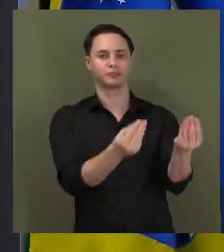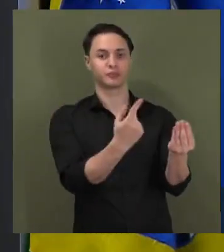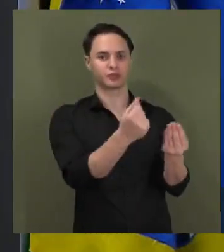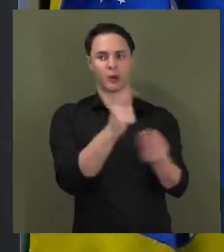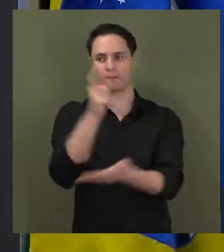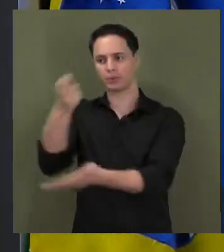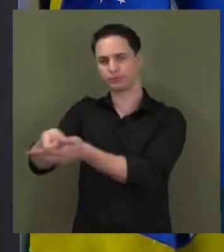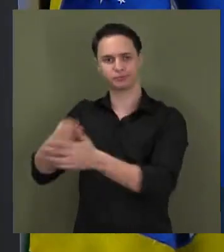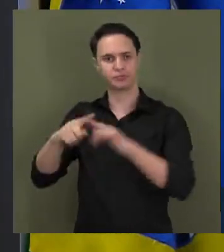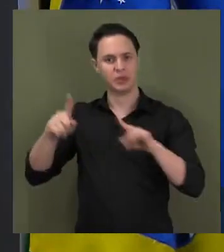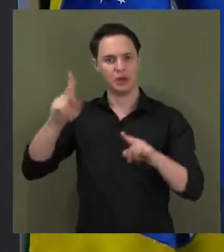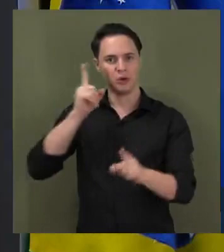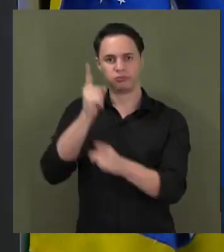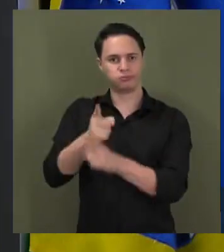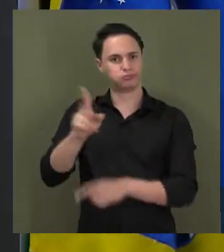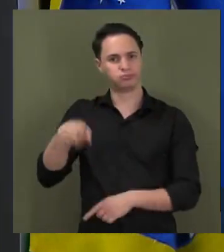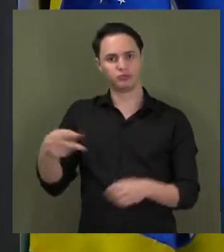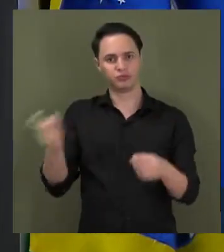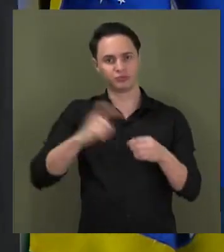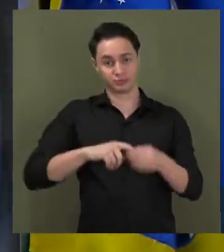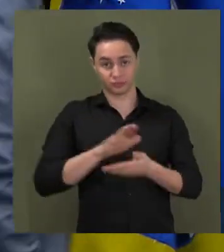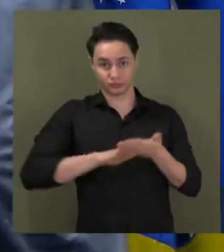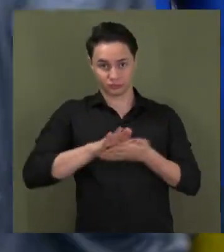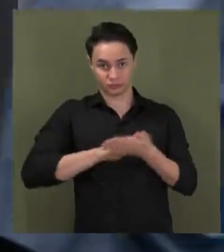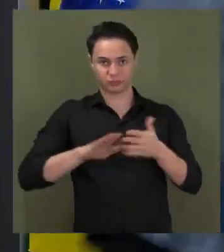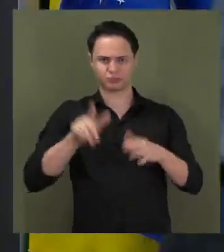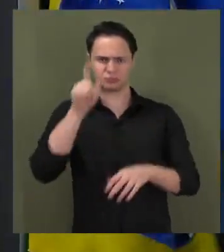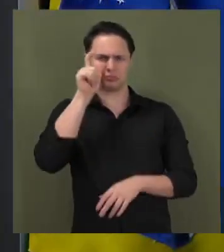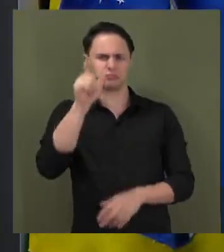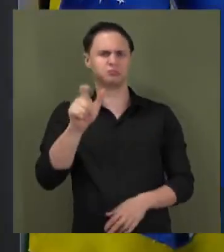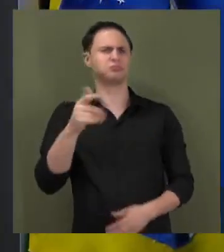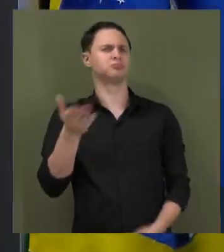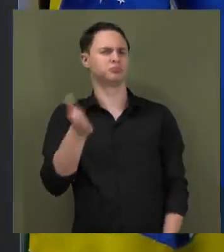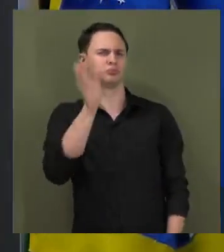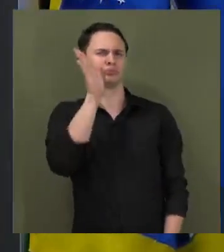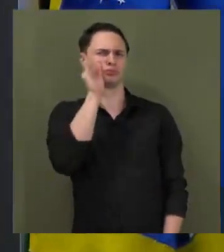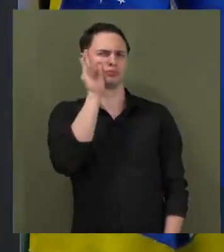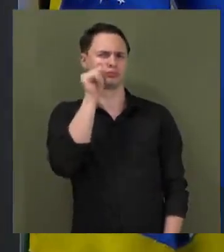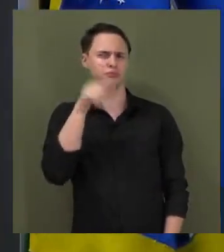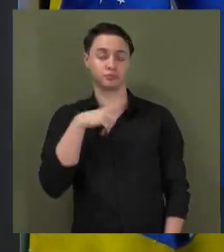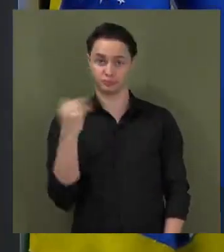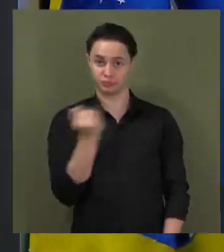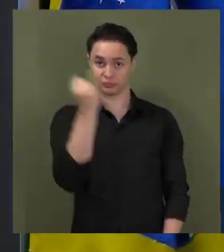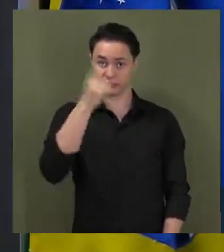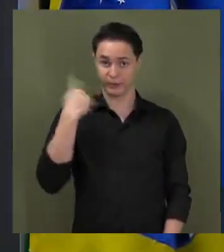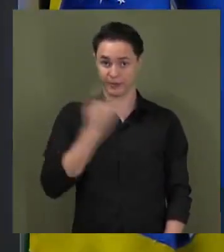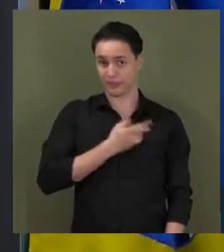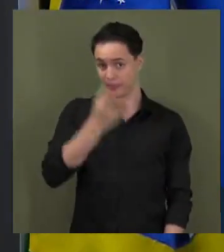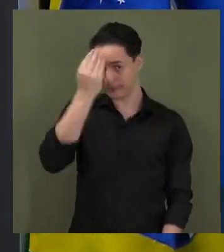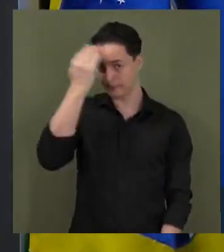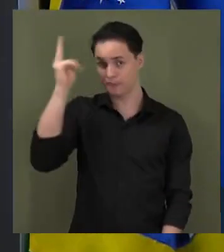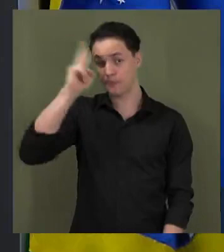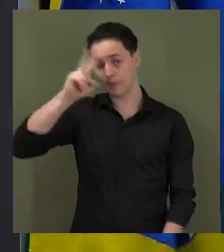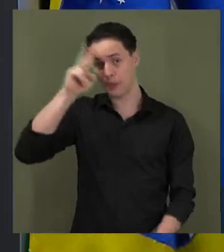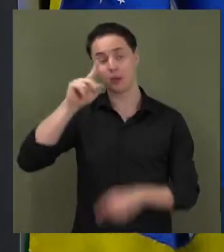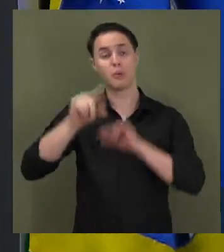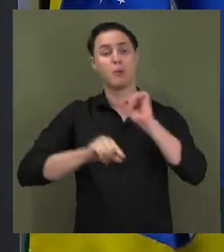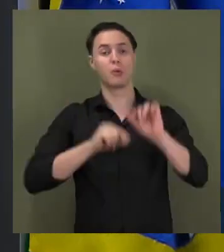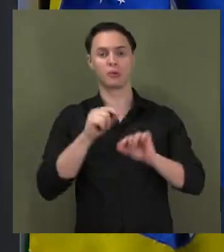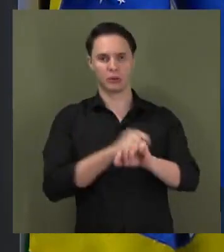foi devolvido. O interessante disso tudo, e é importante a gente relembrar, é que,